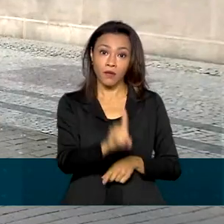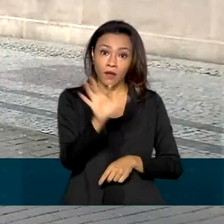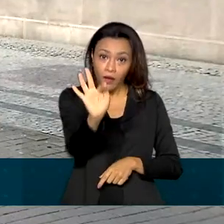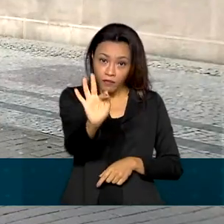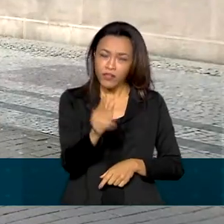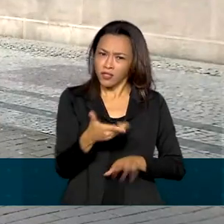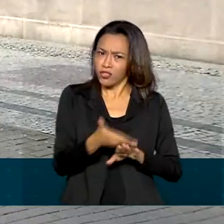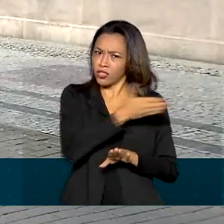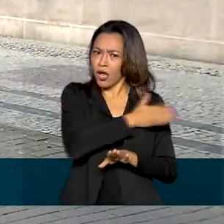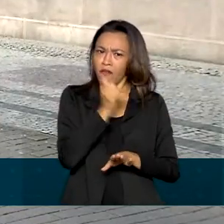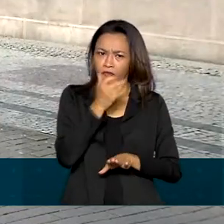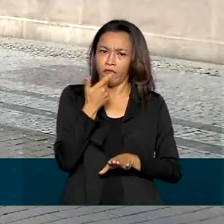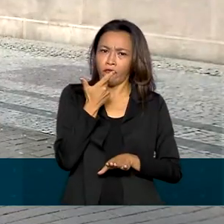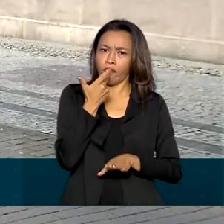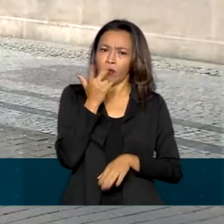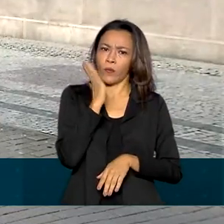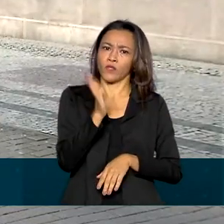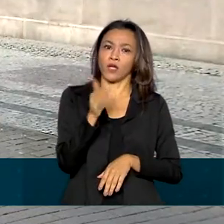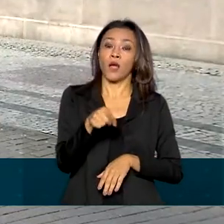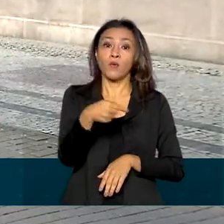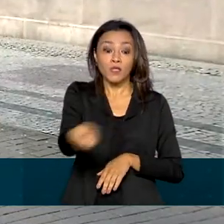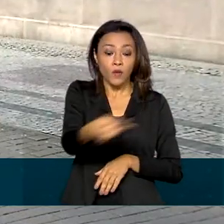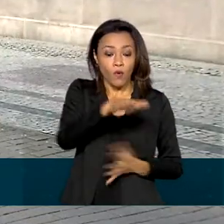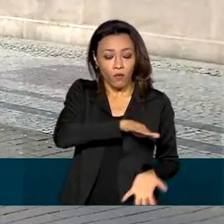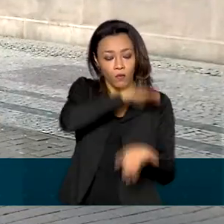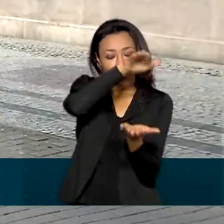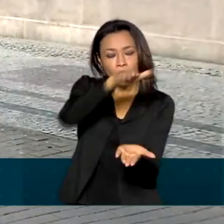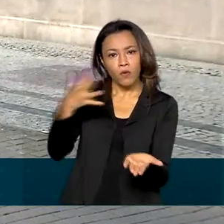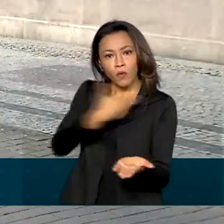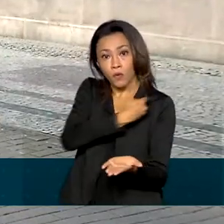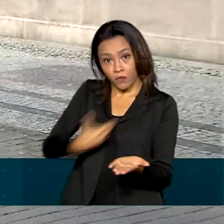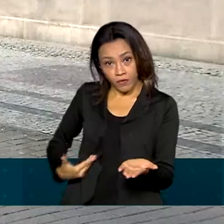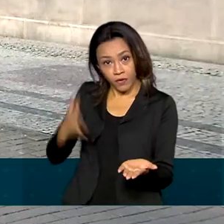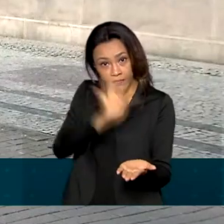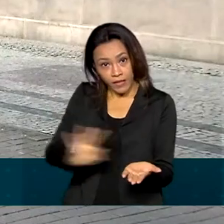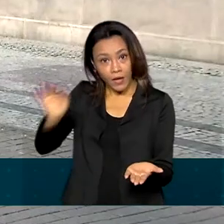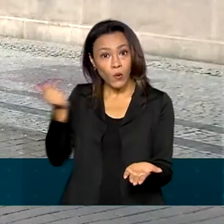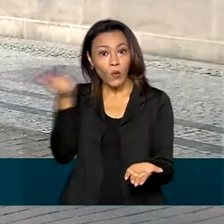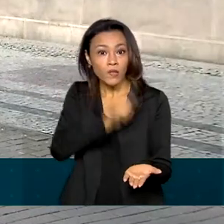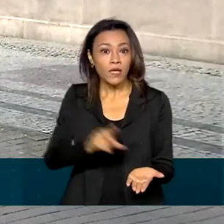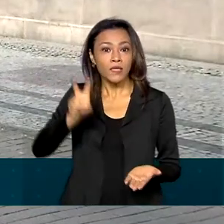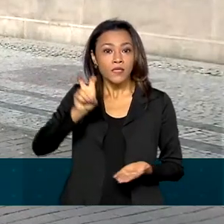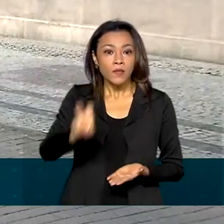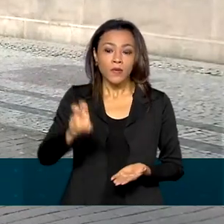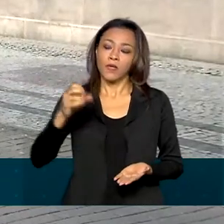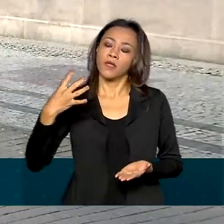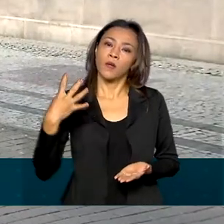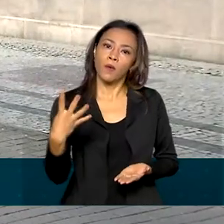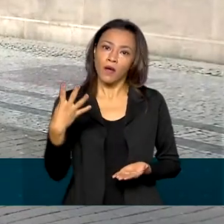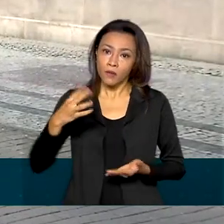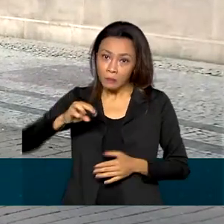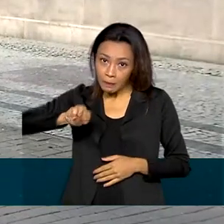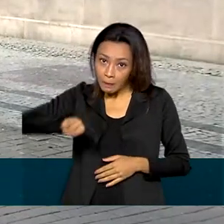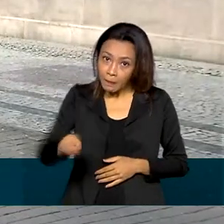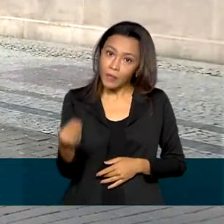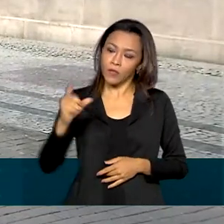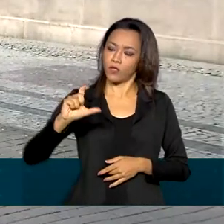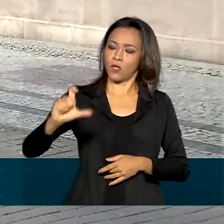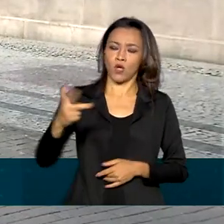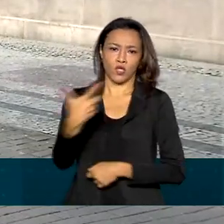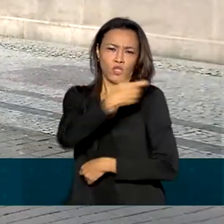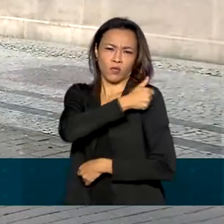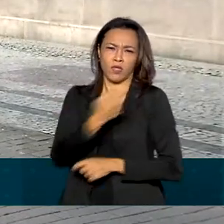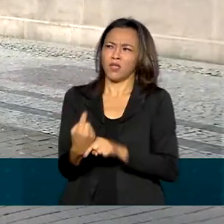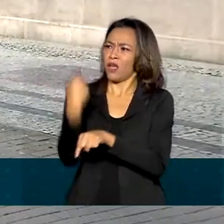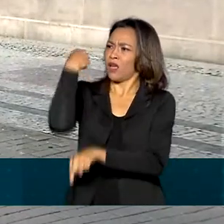Como você disse, Renata, com essa nova remessa, o governo federal chega à marca de 54 milhões de doses distribuídas desde o